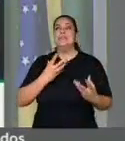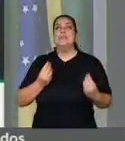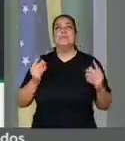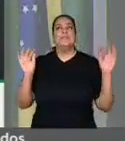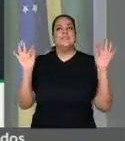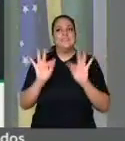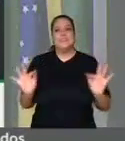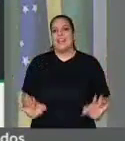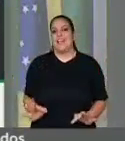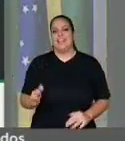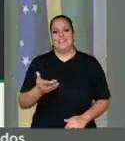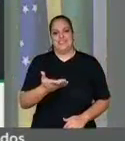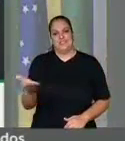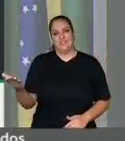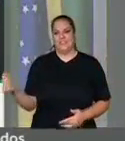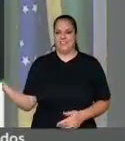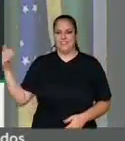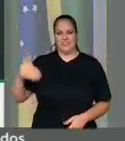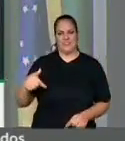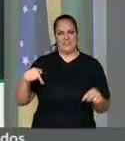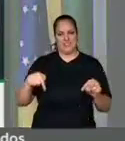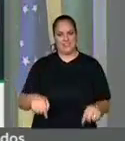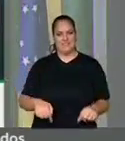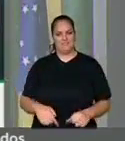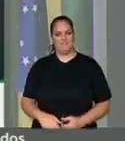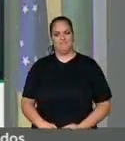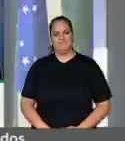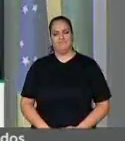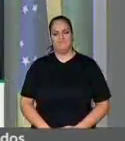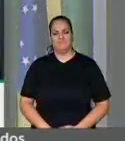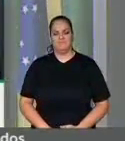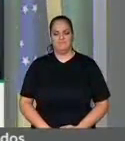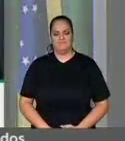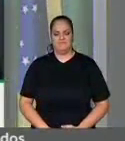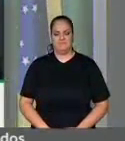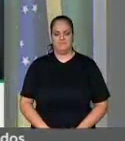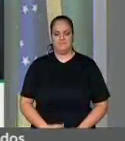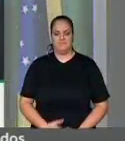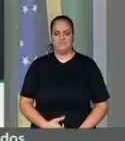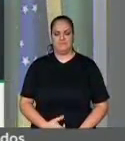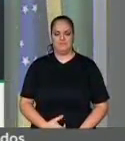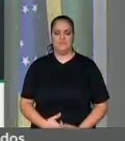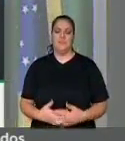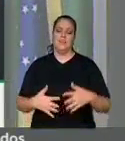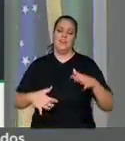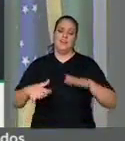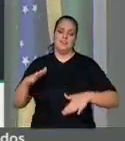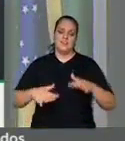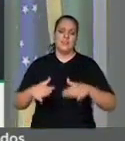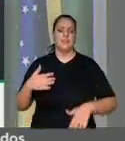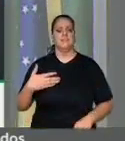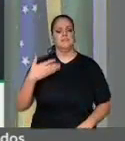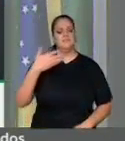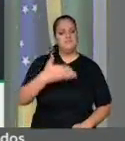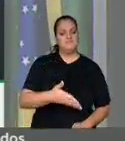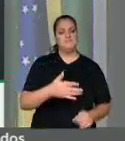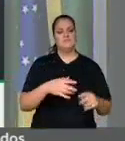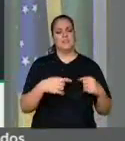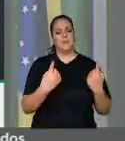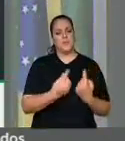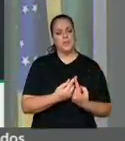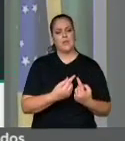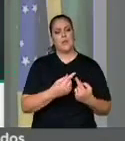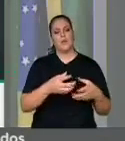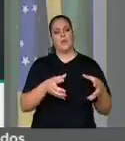Todas as comissões que eu passo, e muitas vezes a gente vê algumas pautas serem desenvolvidas aqui na Câmara dos